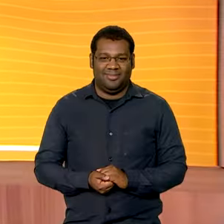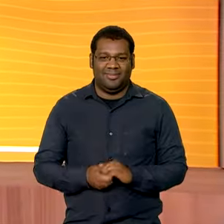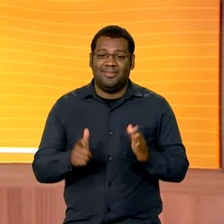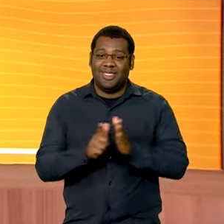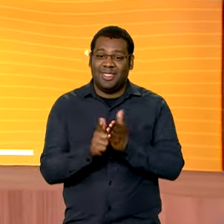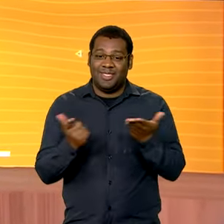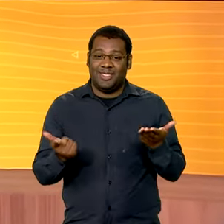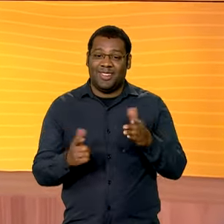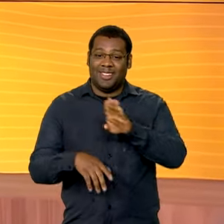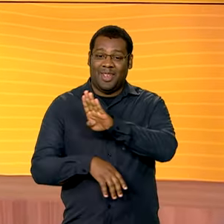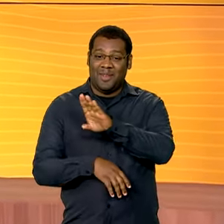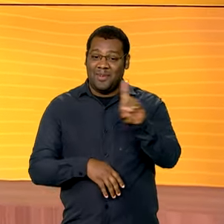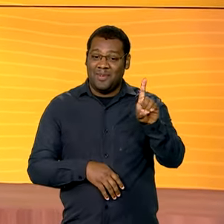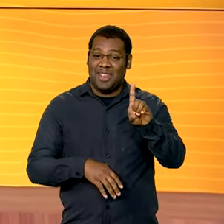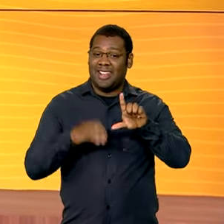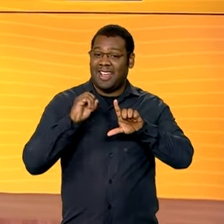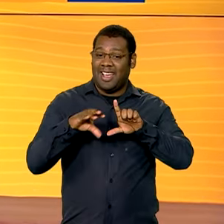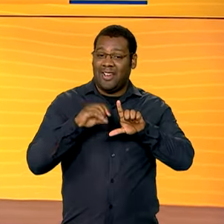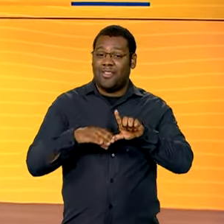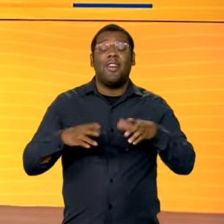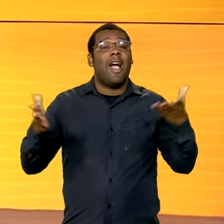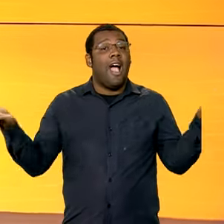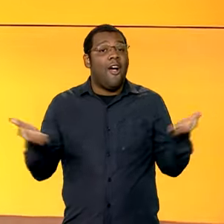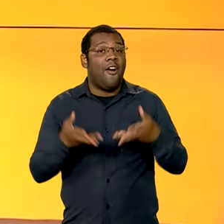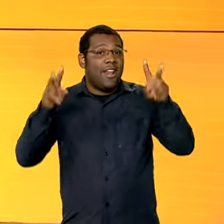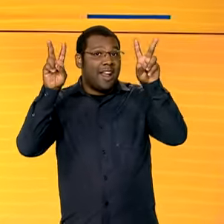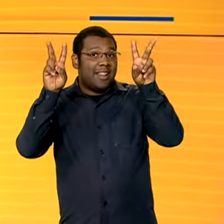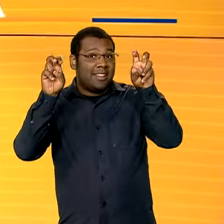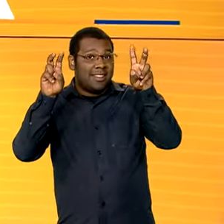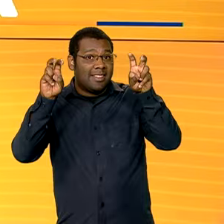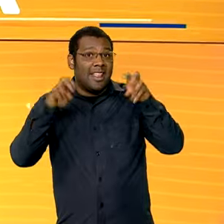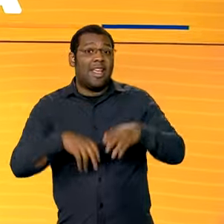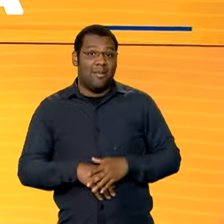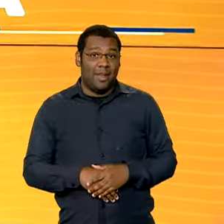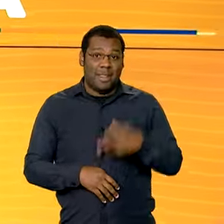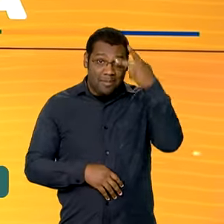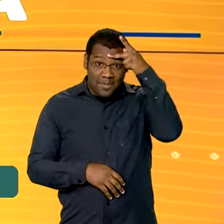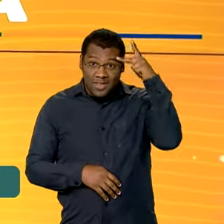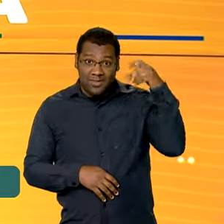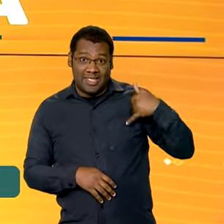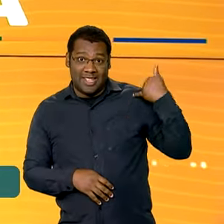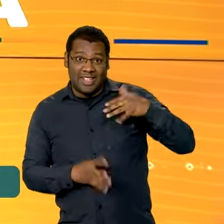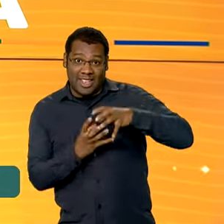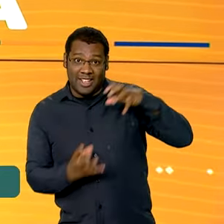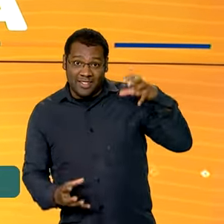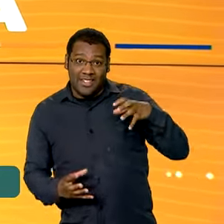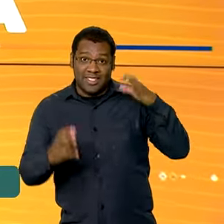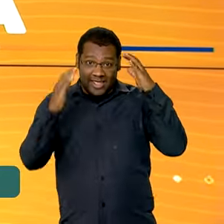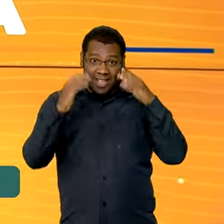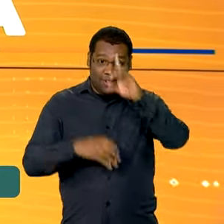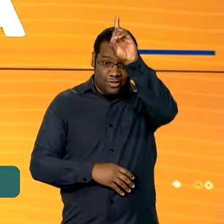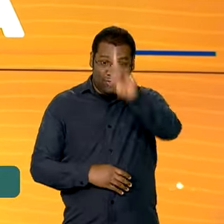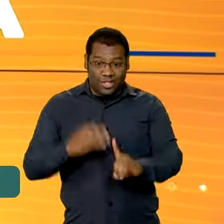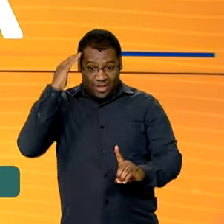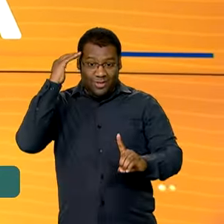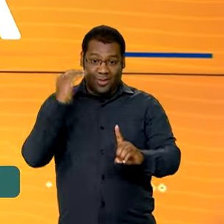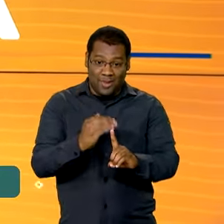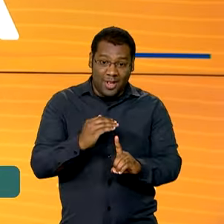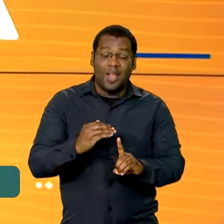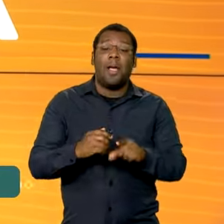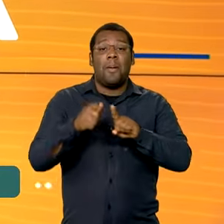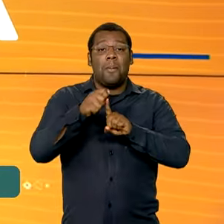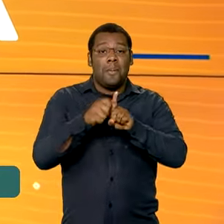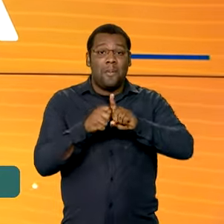Estamos de volta. Vamos falar dos direitos e da dignidade da pessoa idosa. Estamos no junho Violeta, mês que celebra a